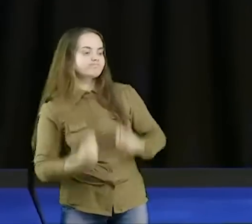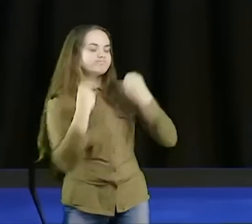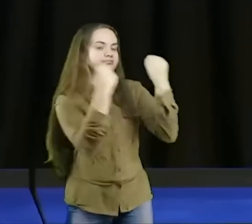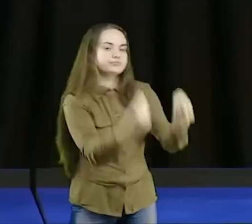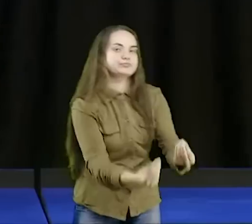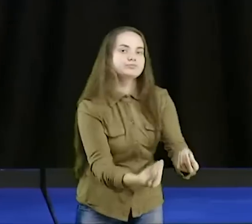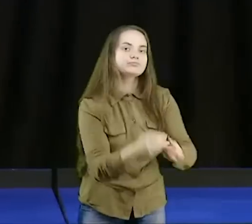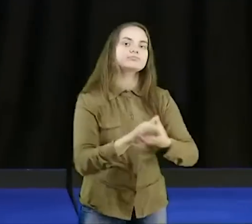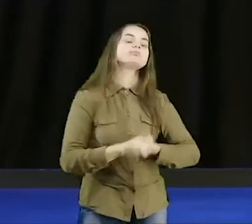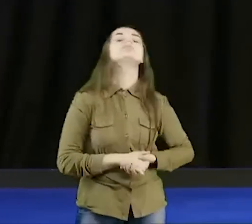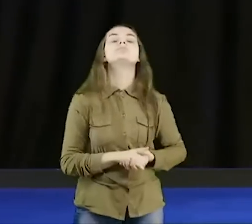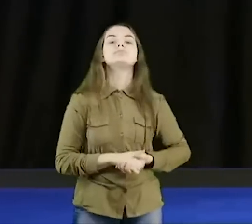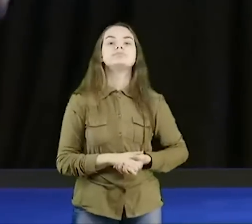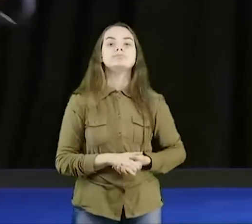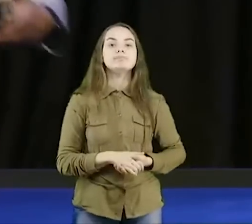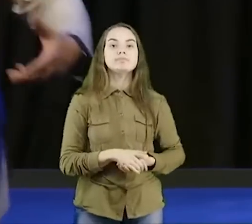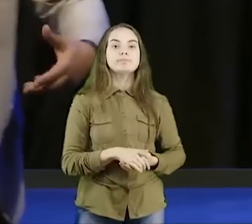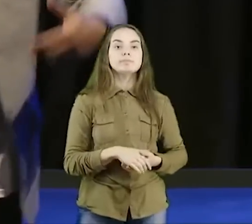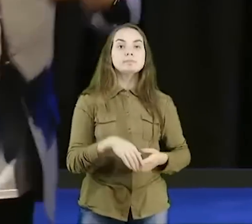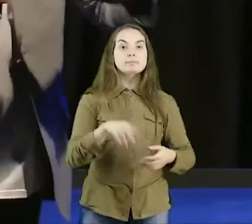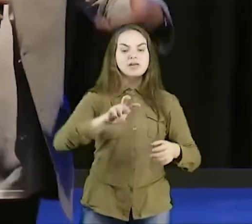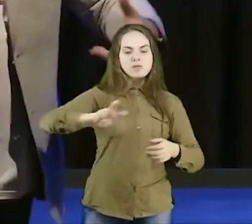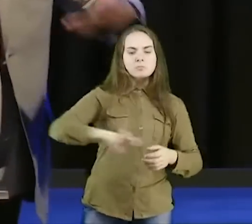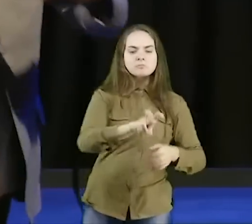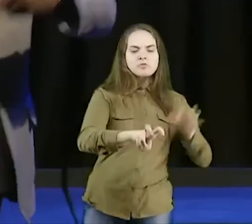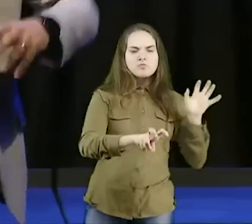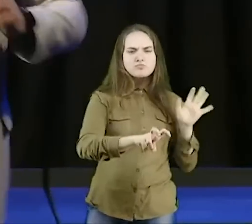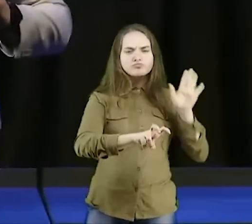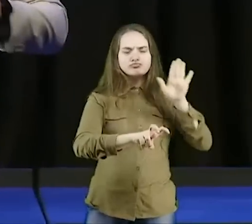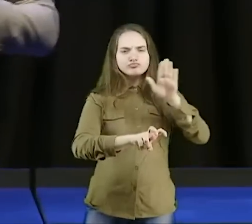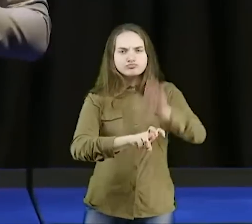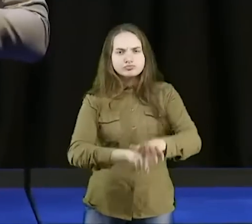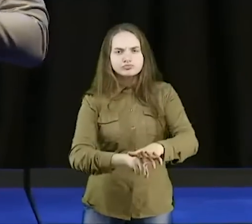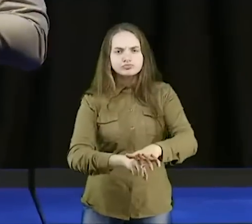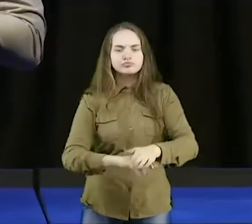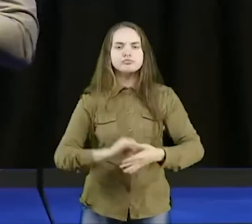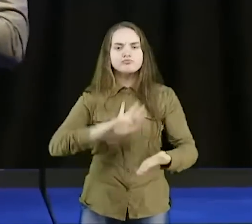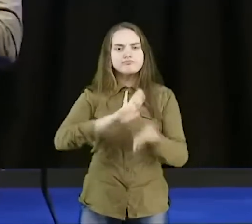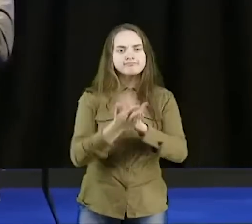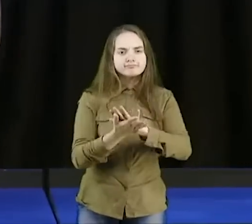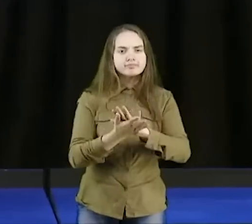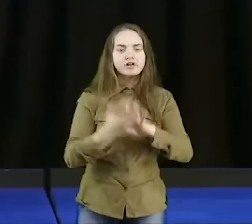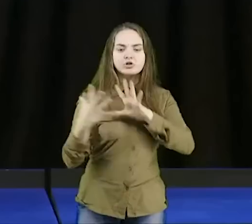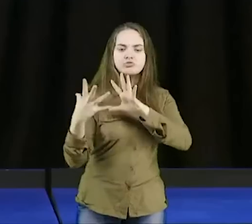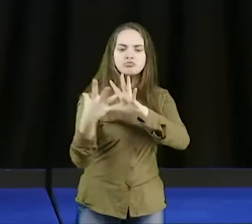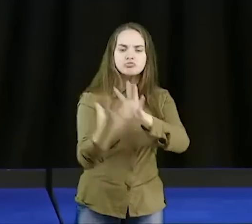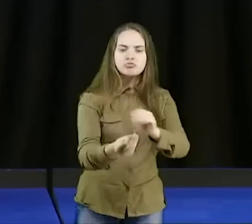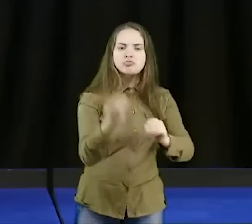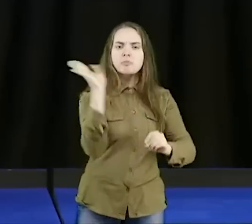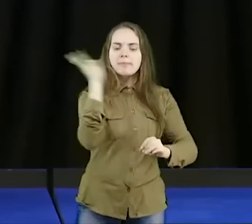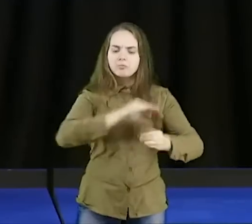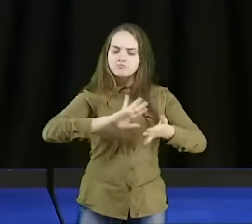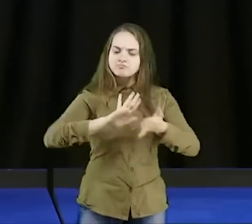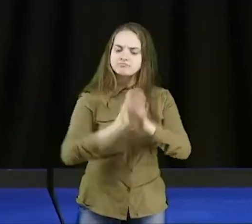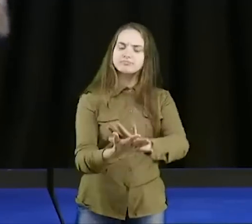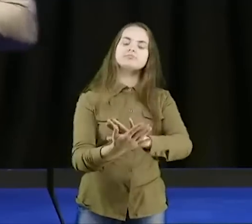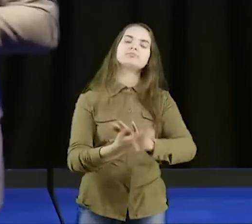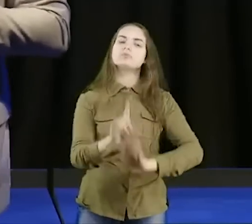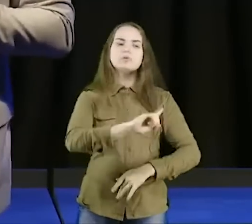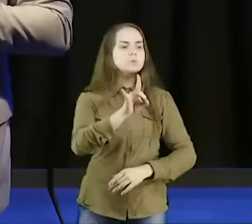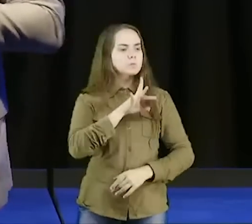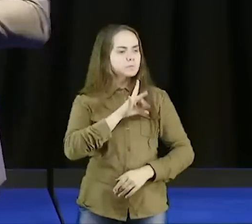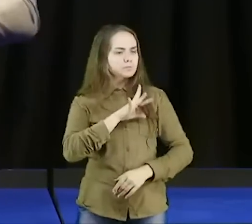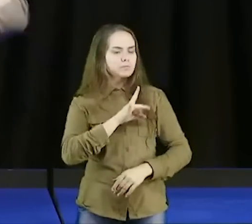eis que vos dou a autoridade, para pisar de serpentes, escorpiões, e todo o poder do maligno, e olha, não tenha medo, nenhum